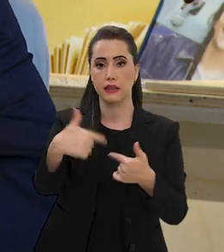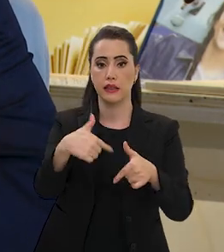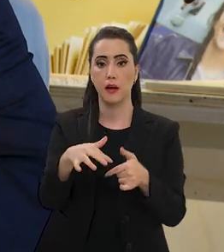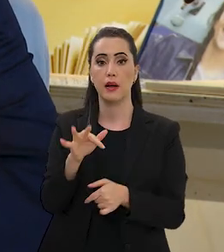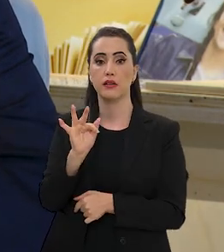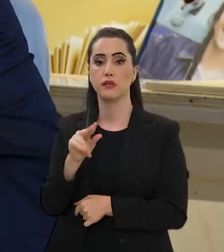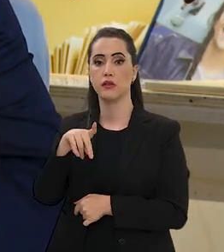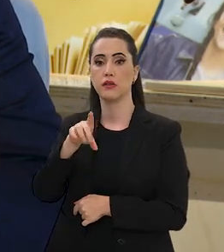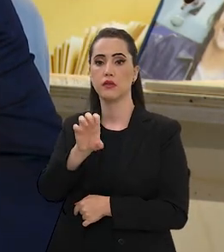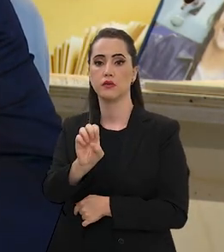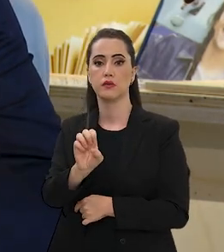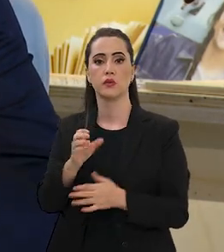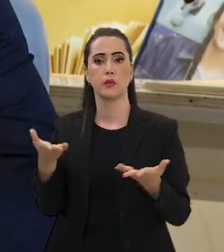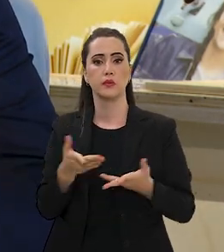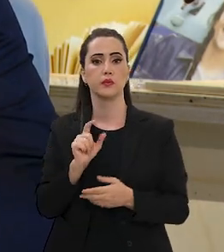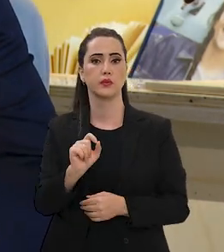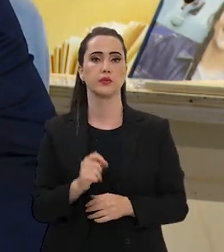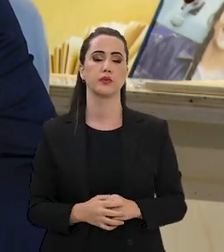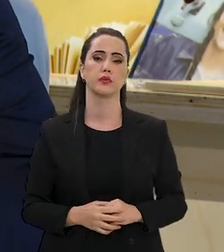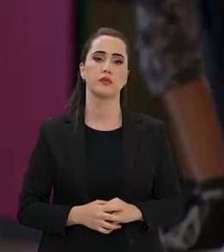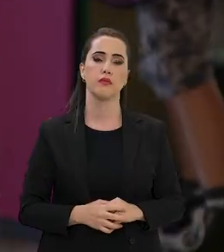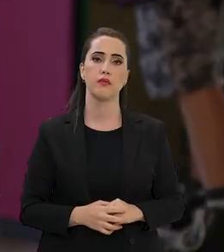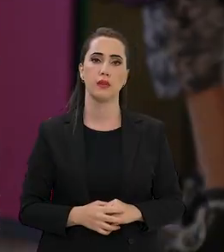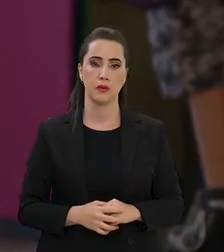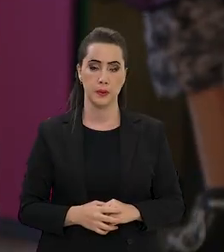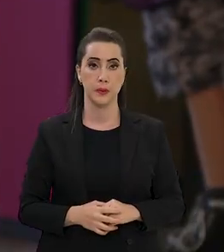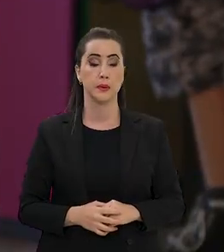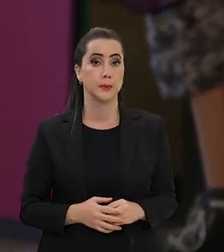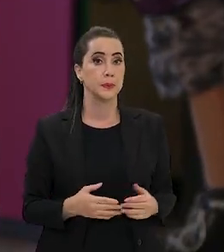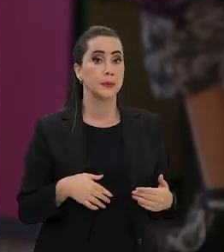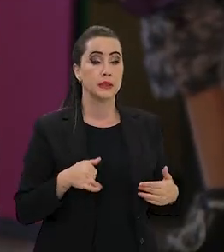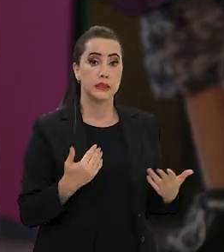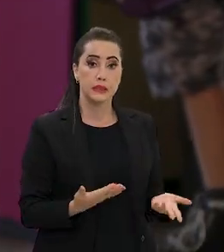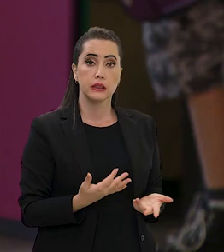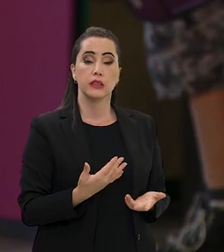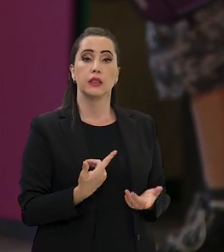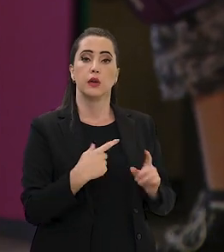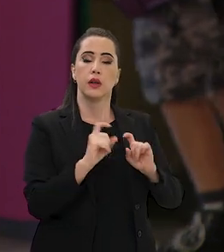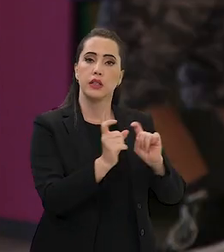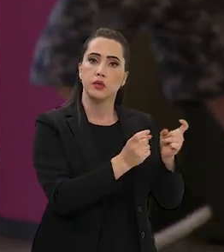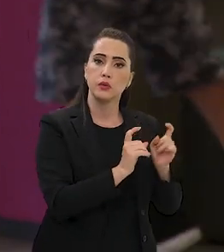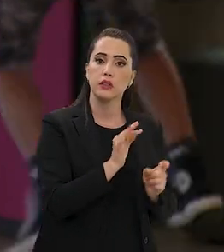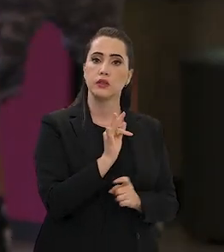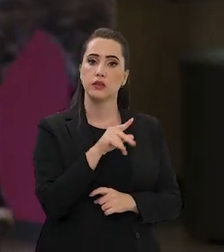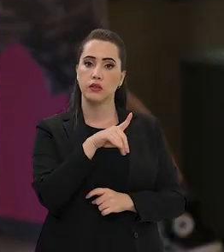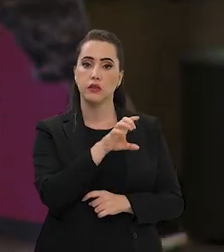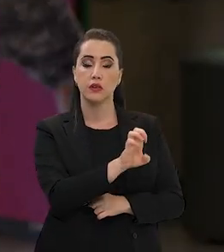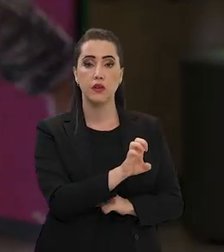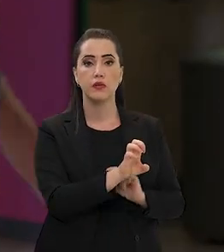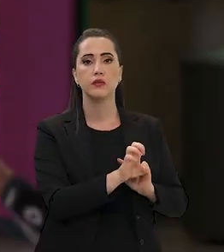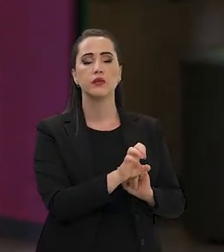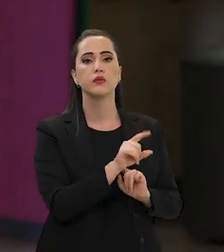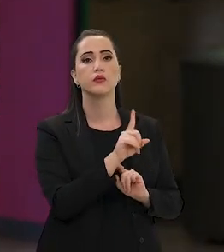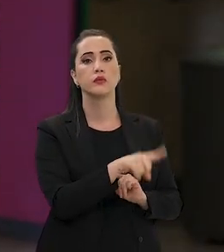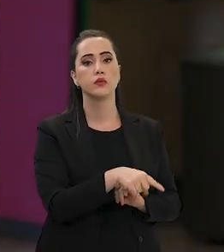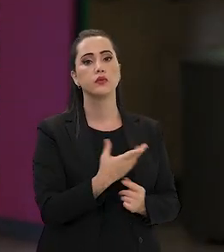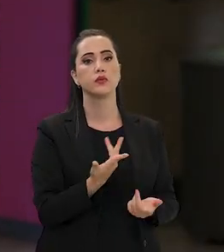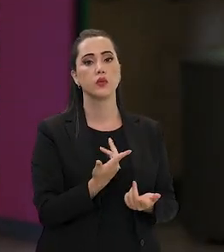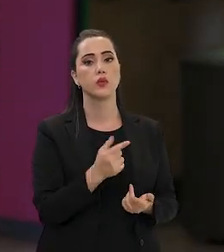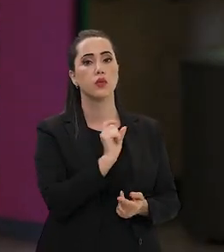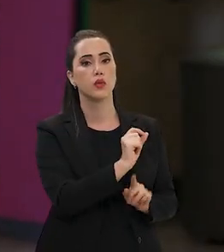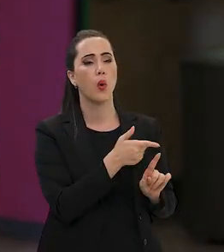isso para a administração do FNDE agora? Pois é, o que eu acho que é assim, a gestão do FNDE, uma boa gestão do